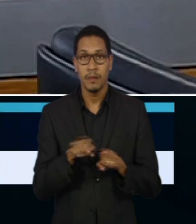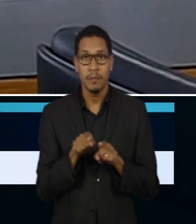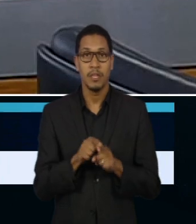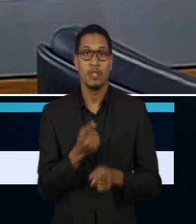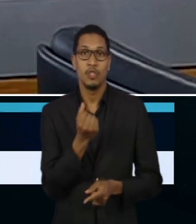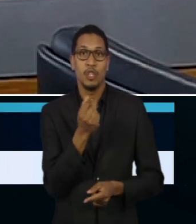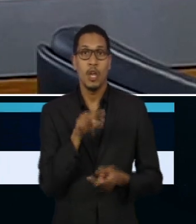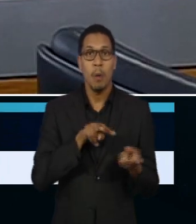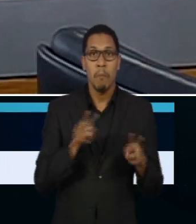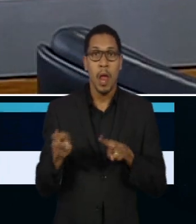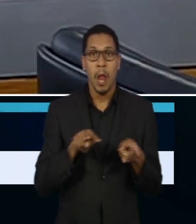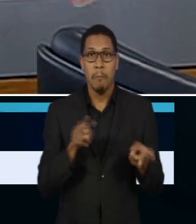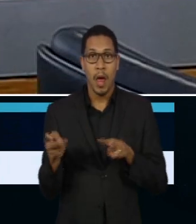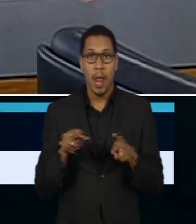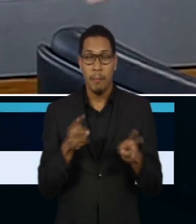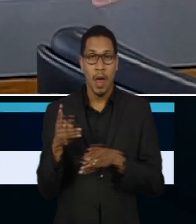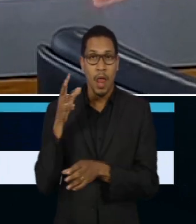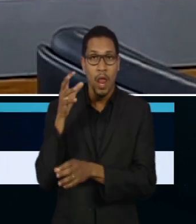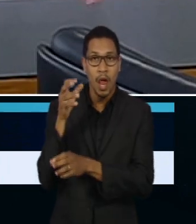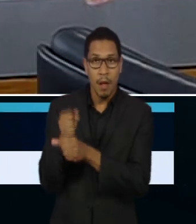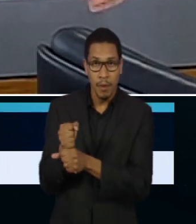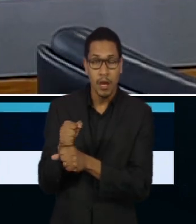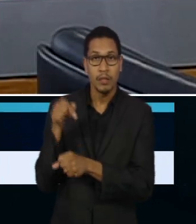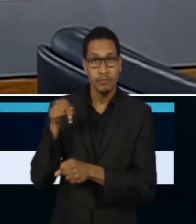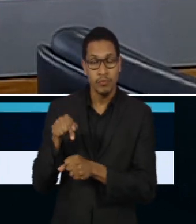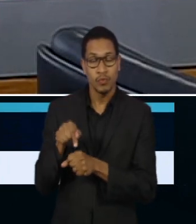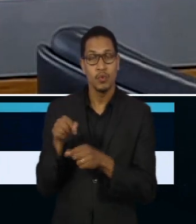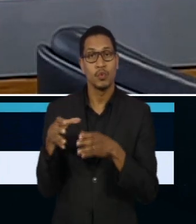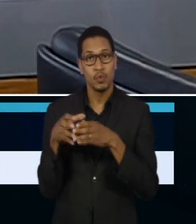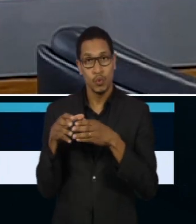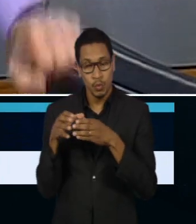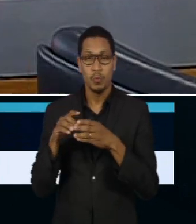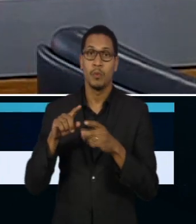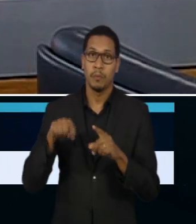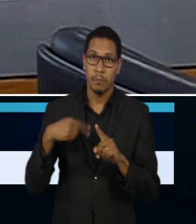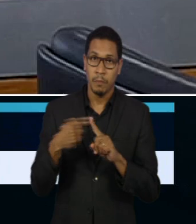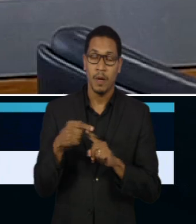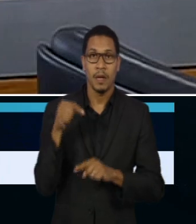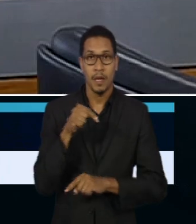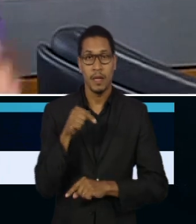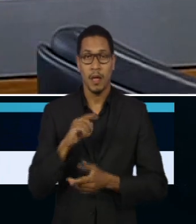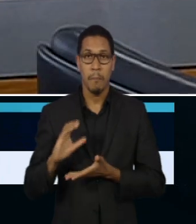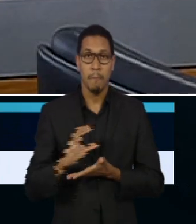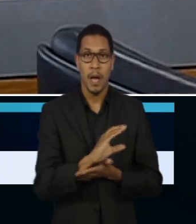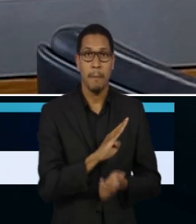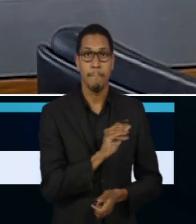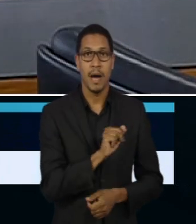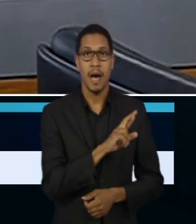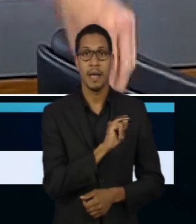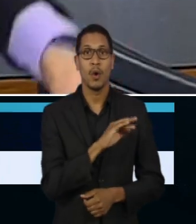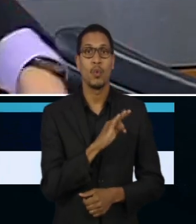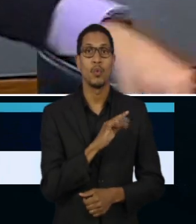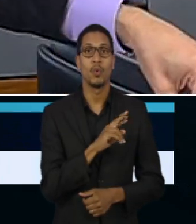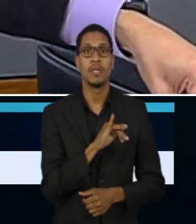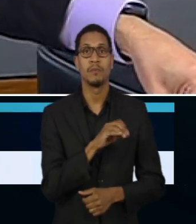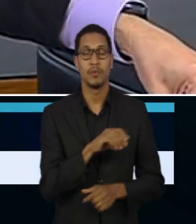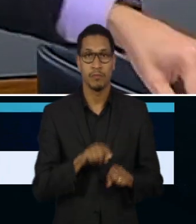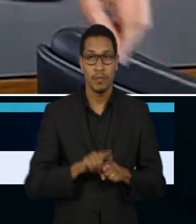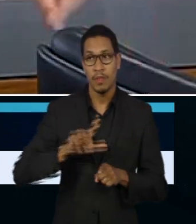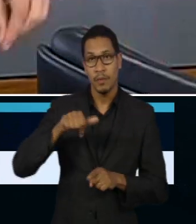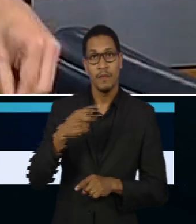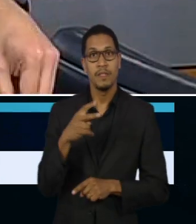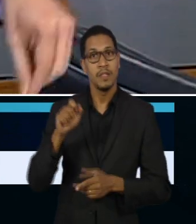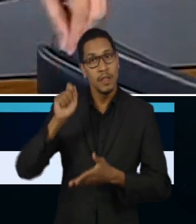transferências financeiras do grupo e da primarcial para Barão Turismo. 25 de fevereiro, assinatura do